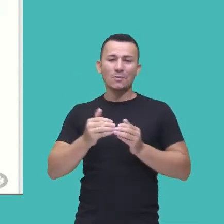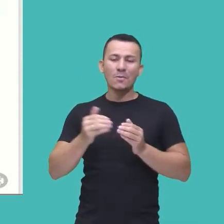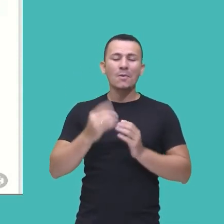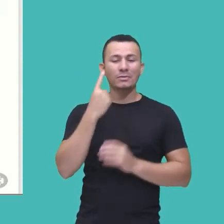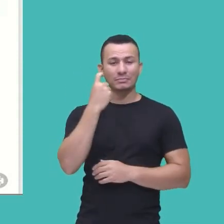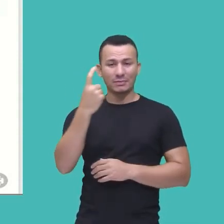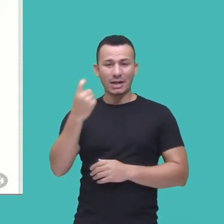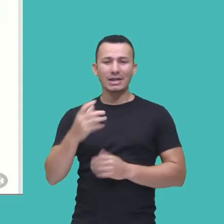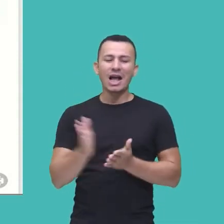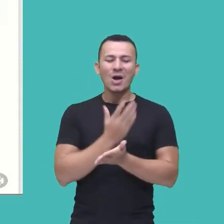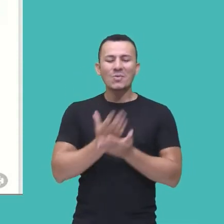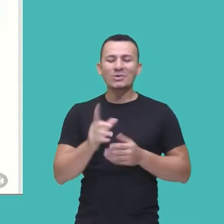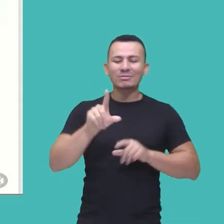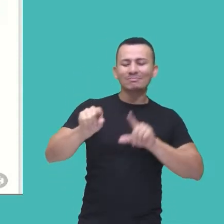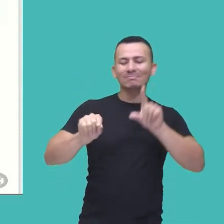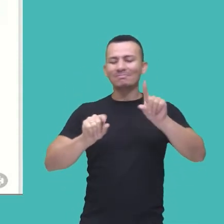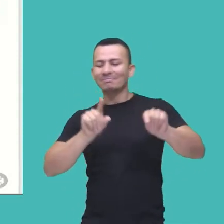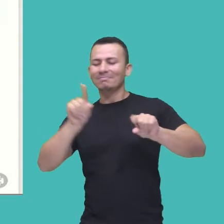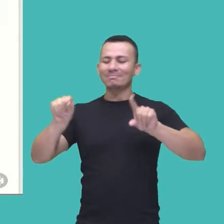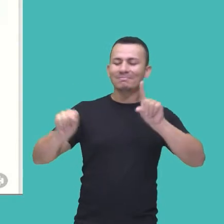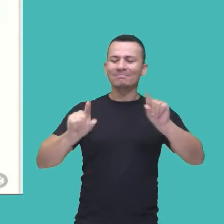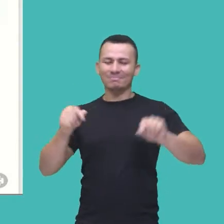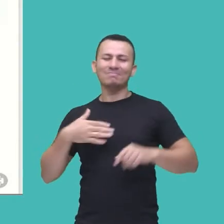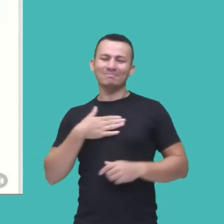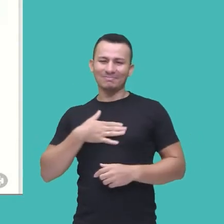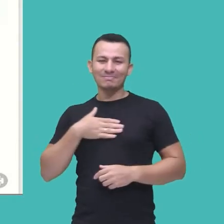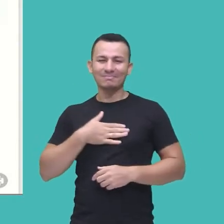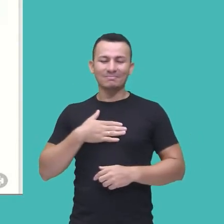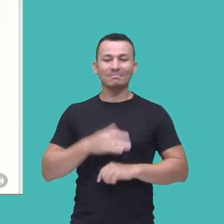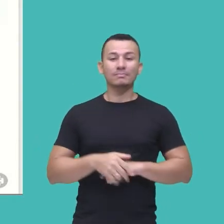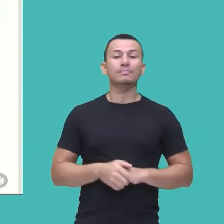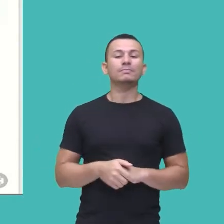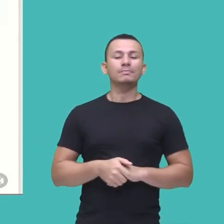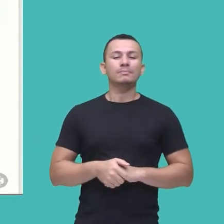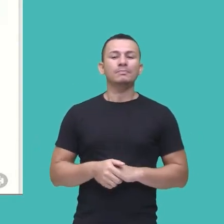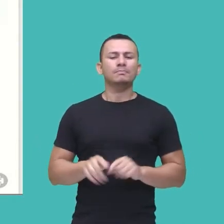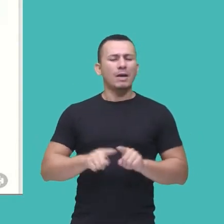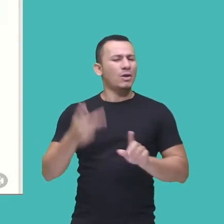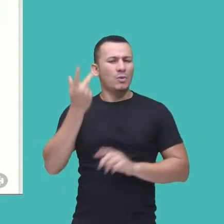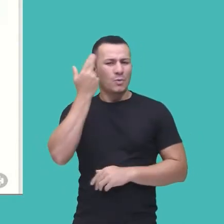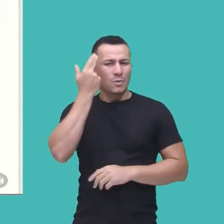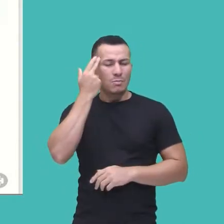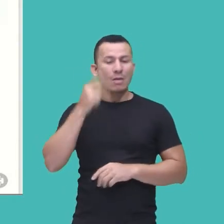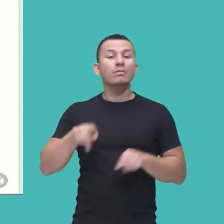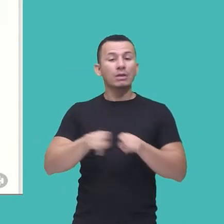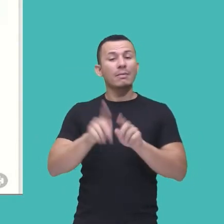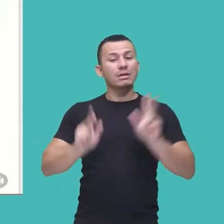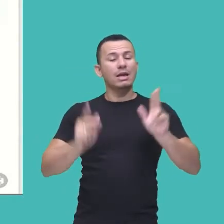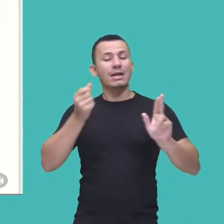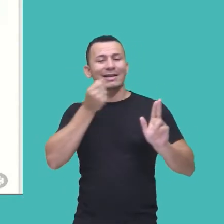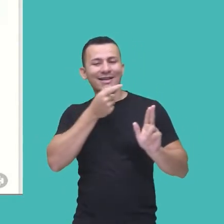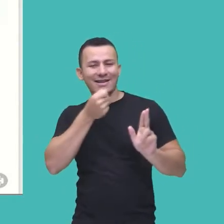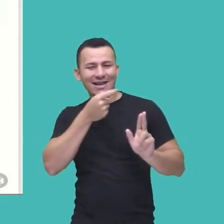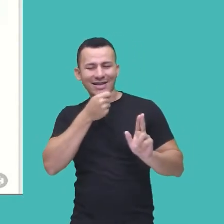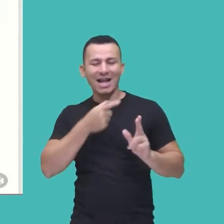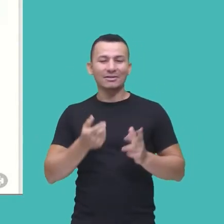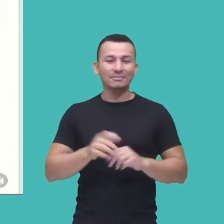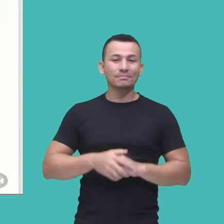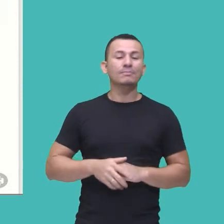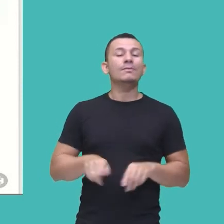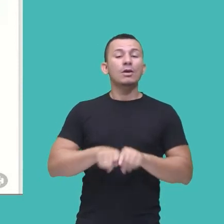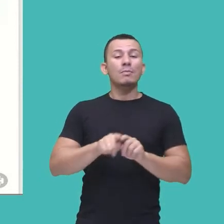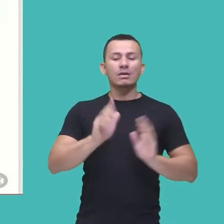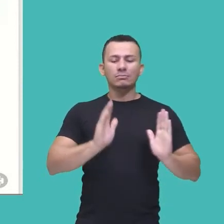um ou outro participan, perdão, personagem, né, mas é assim mesmo, e aí é uma série que é engraçada, traz essa irreverência, são